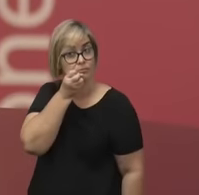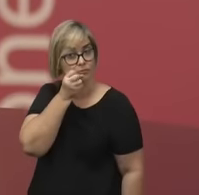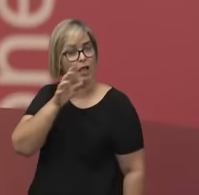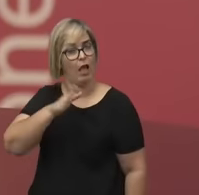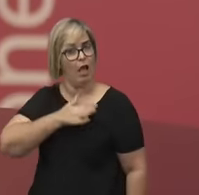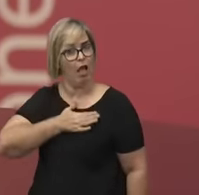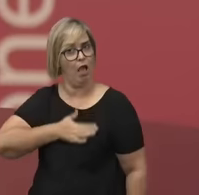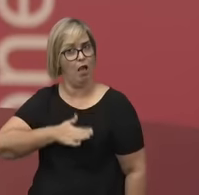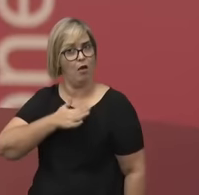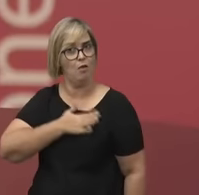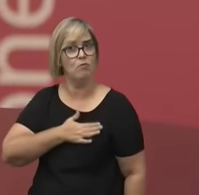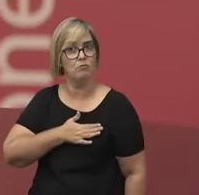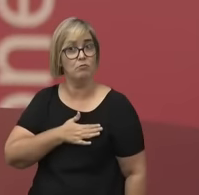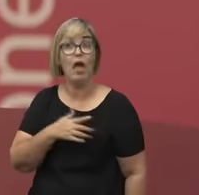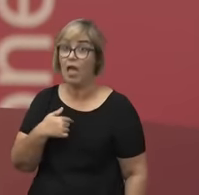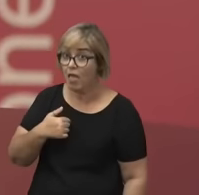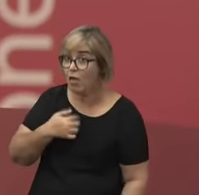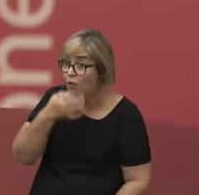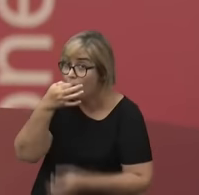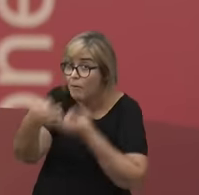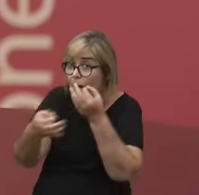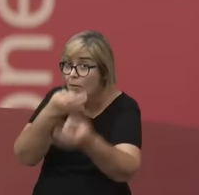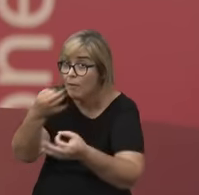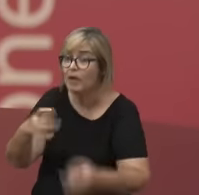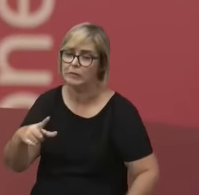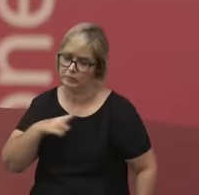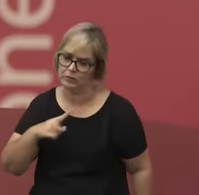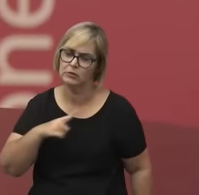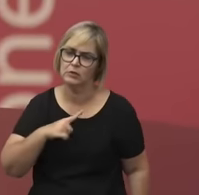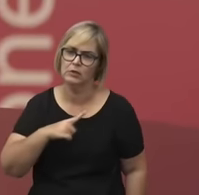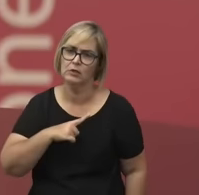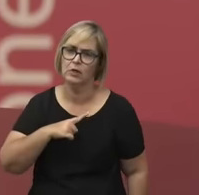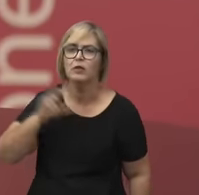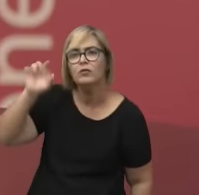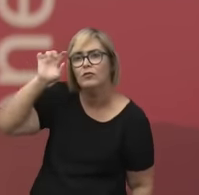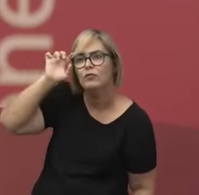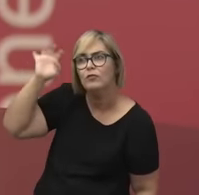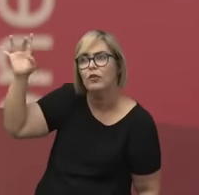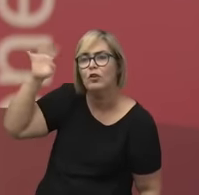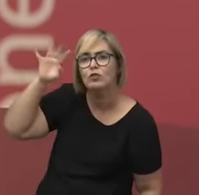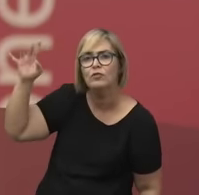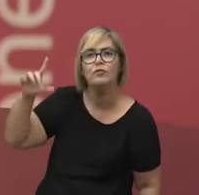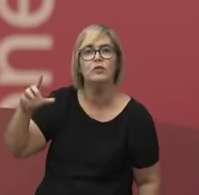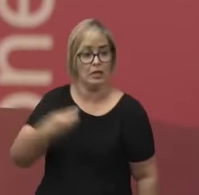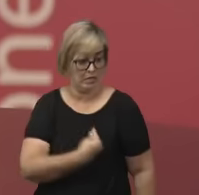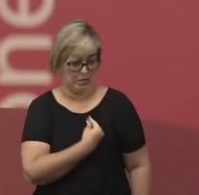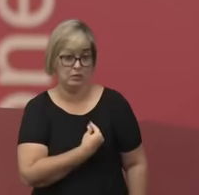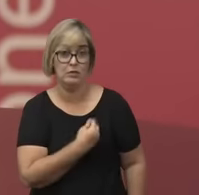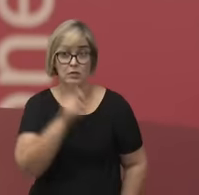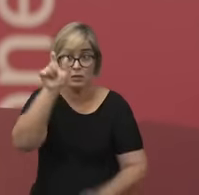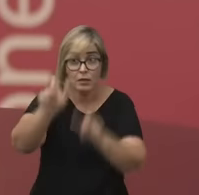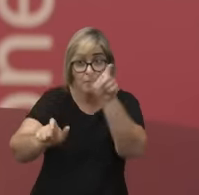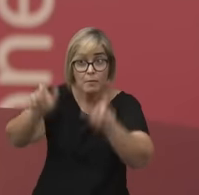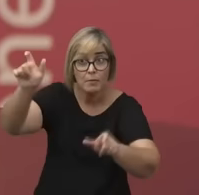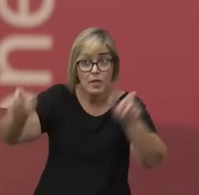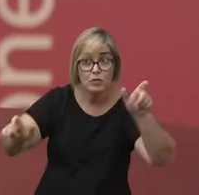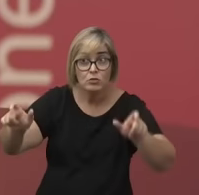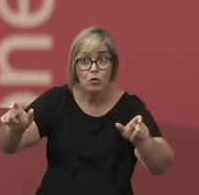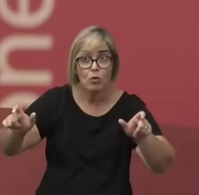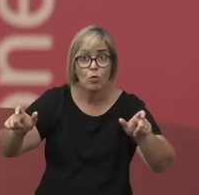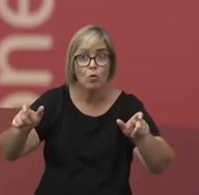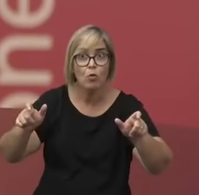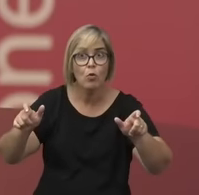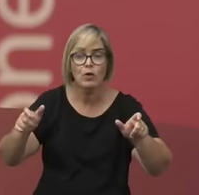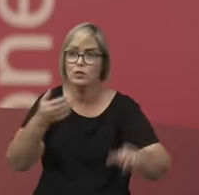Eu vou argumentar que existem pessoas que estão dispostas, homens